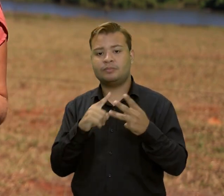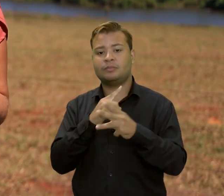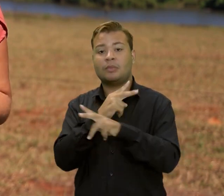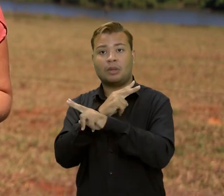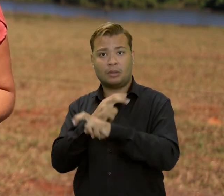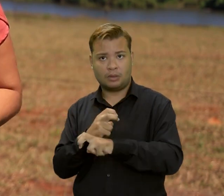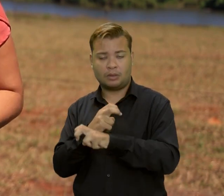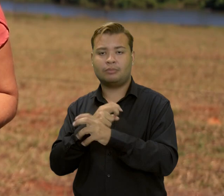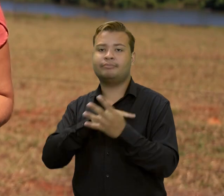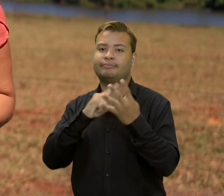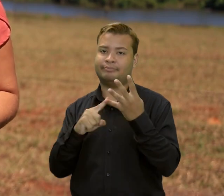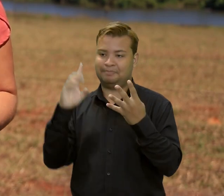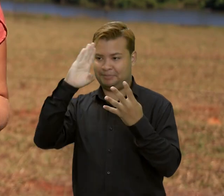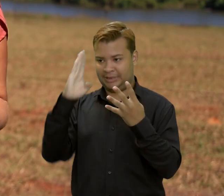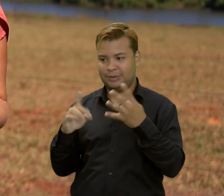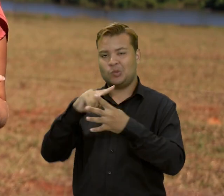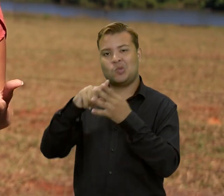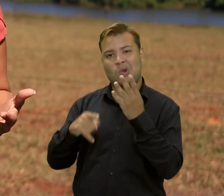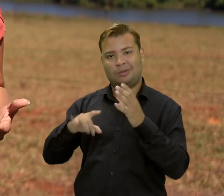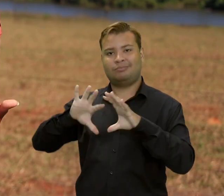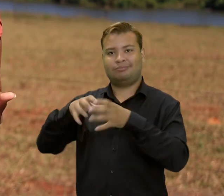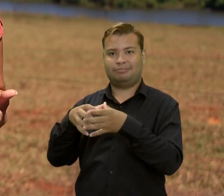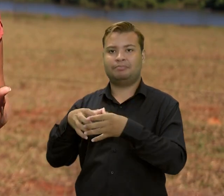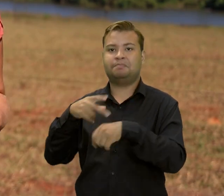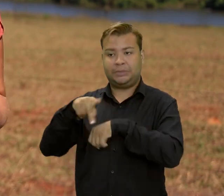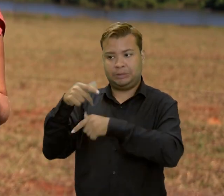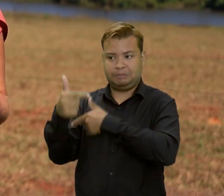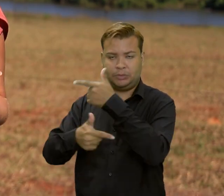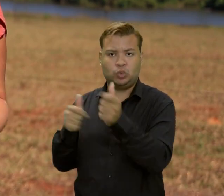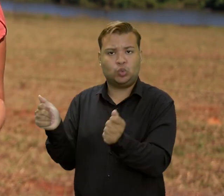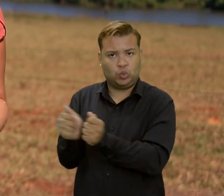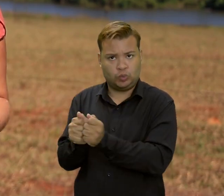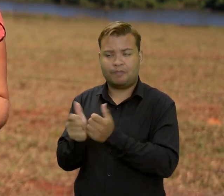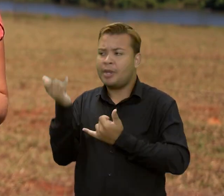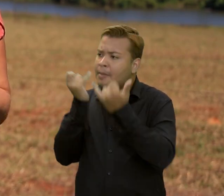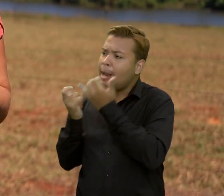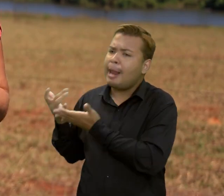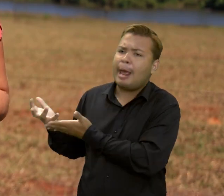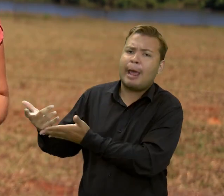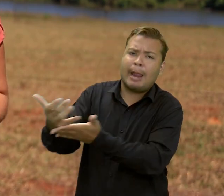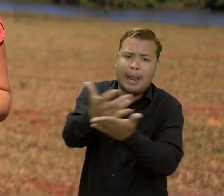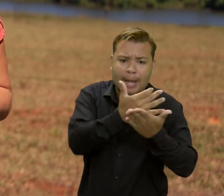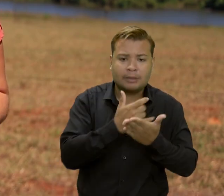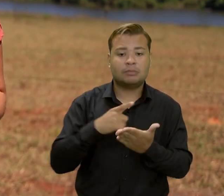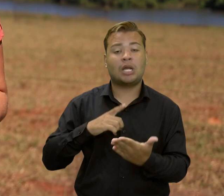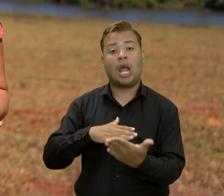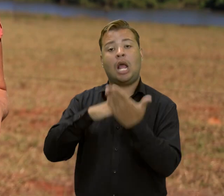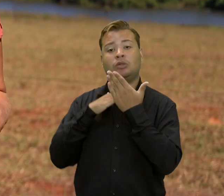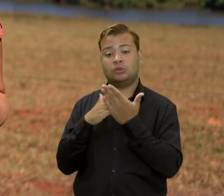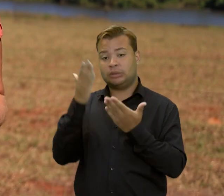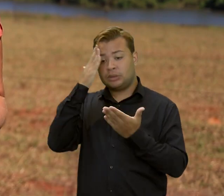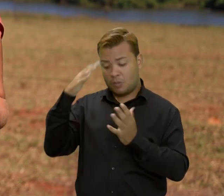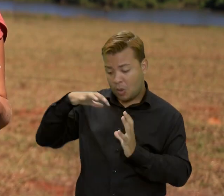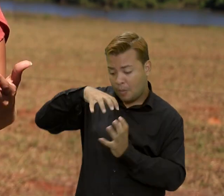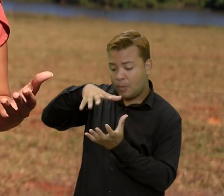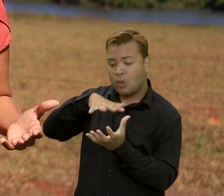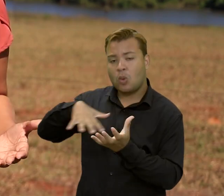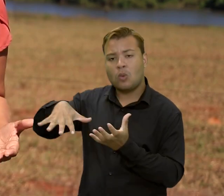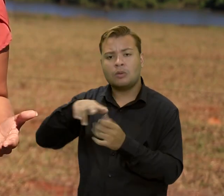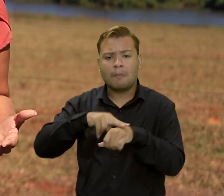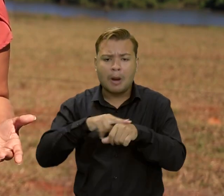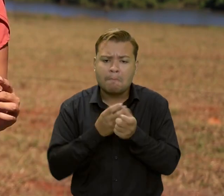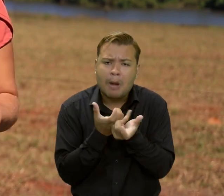Áustria e Brasil. Os dados coletados vão ajudar a entender a situação do planeta em relação às